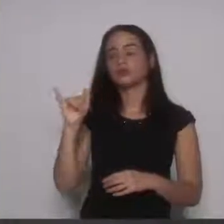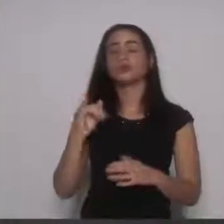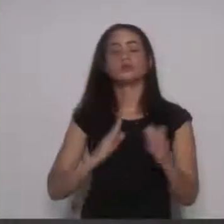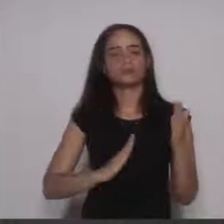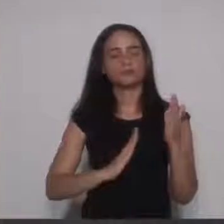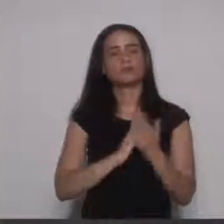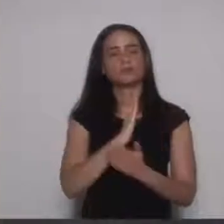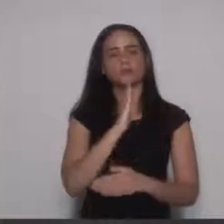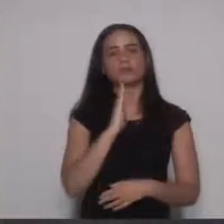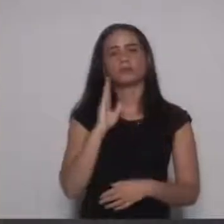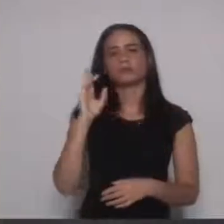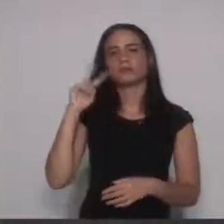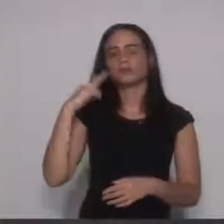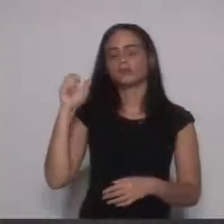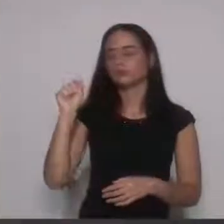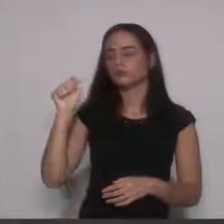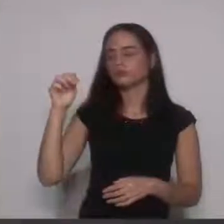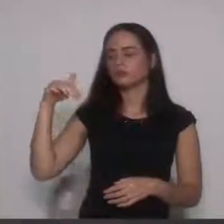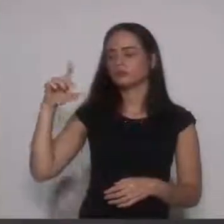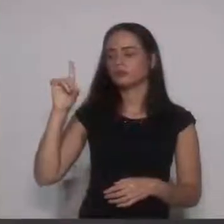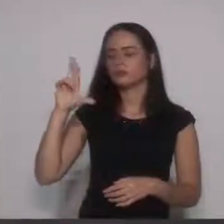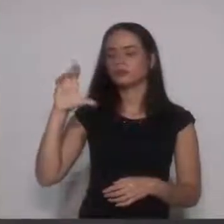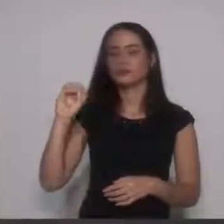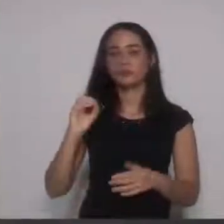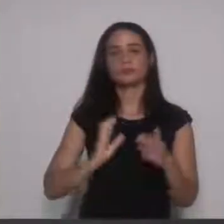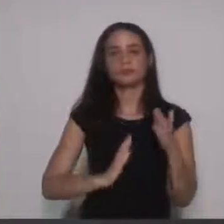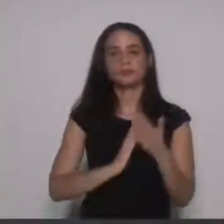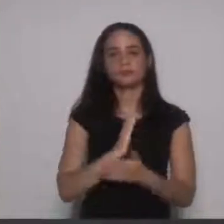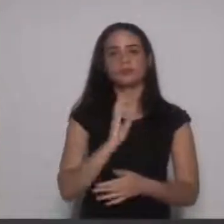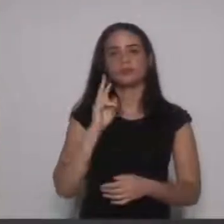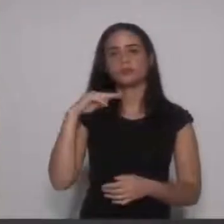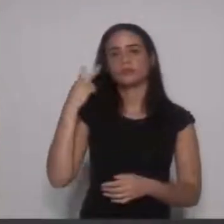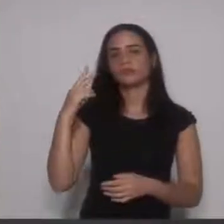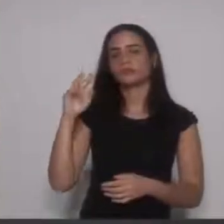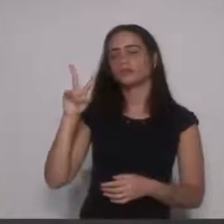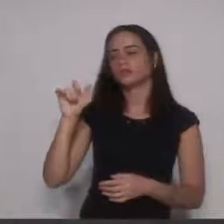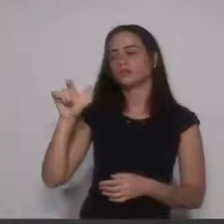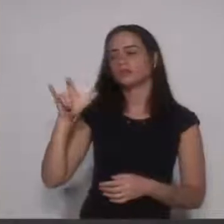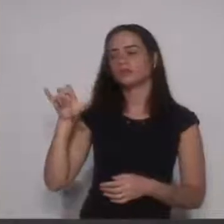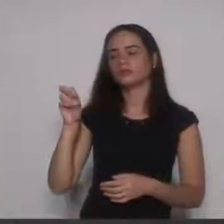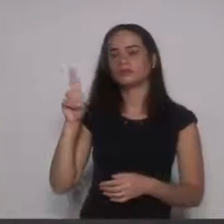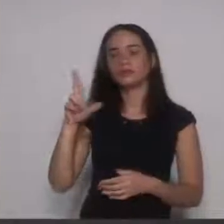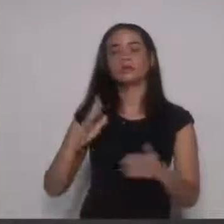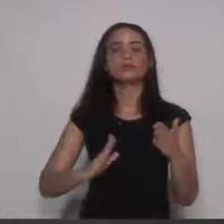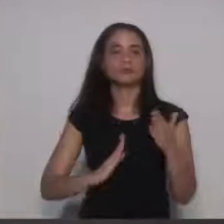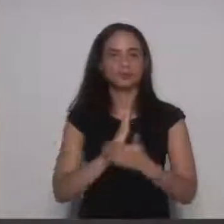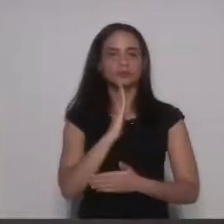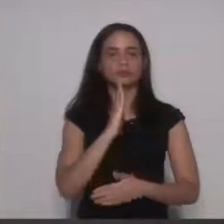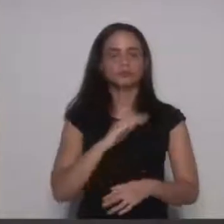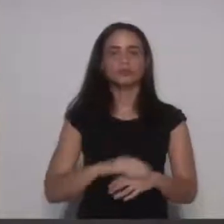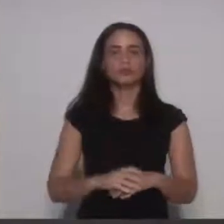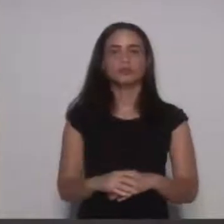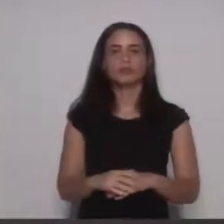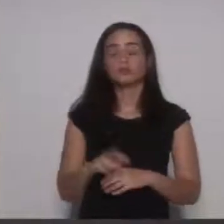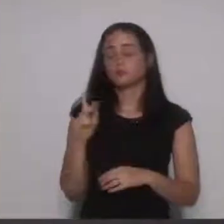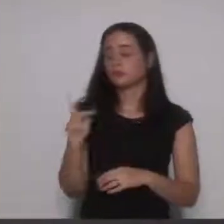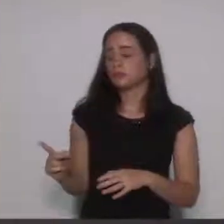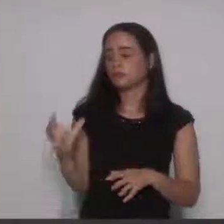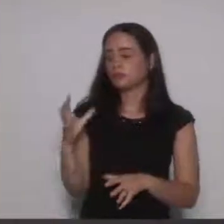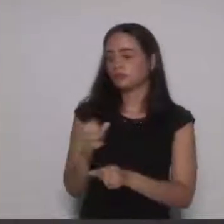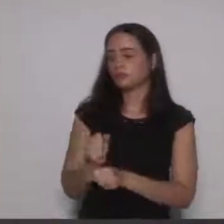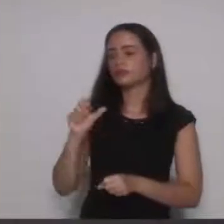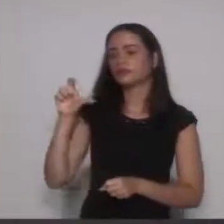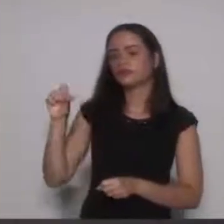Aprovo. Vereador Sando Rebeca. Aprovo. Vereador Valdir Barreto. Aprovo. Senhor presidente, nove